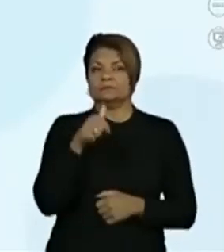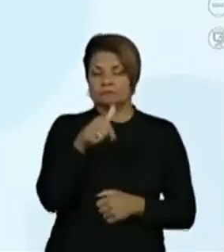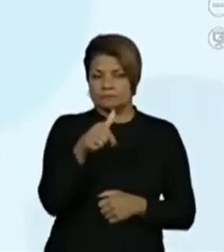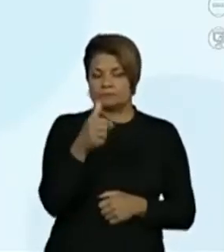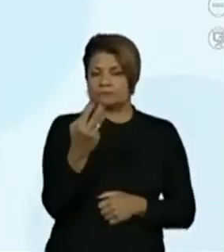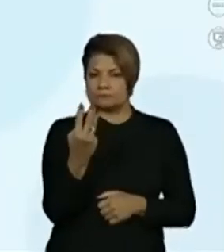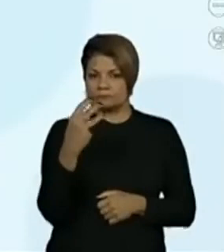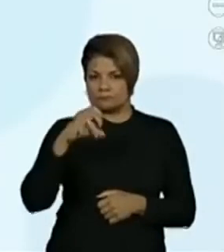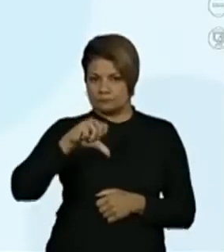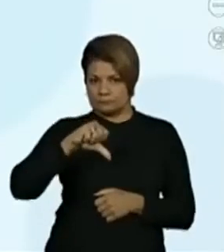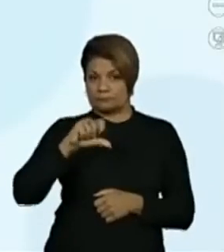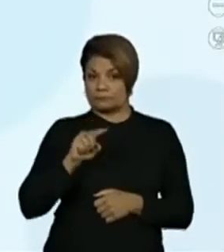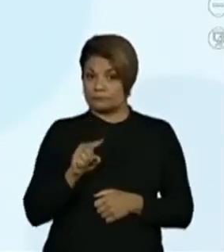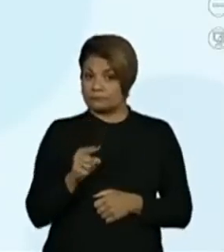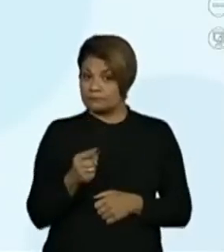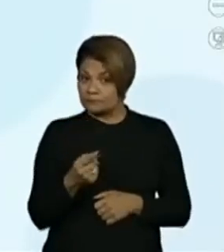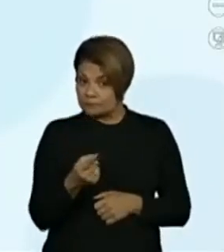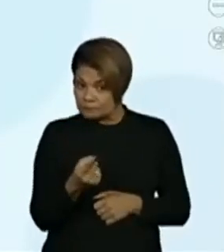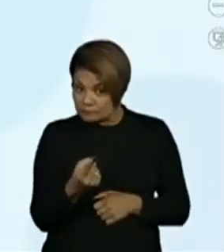.614.